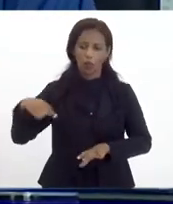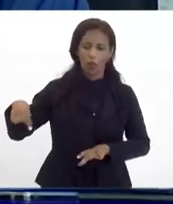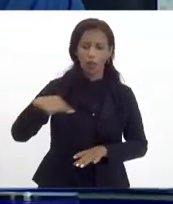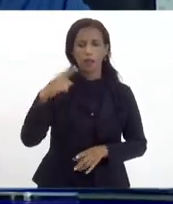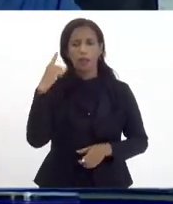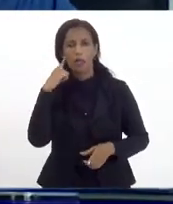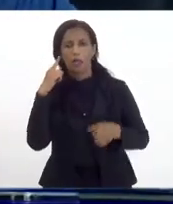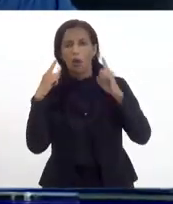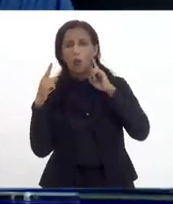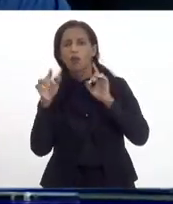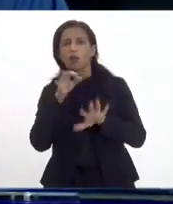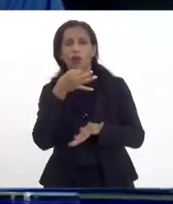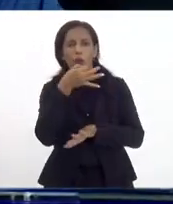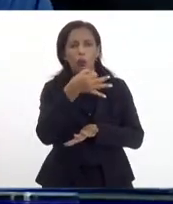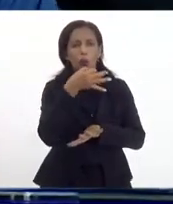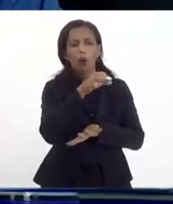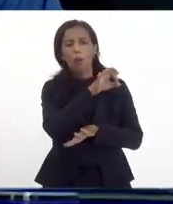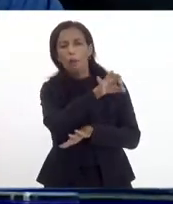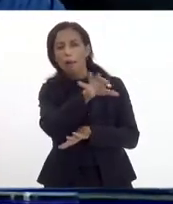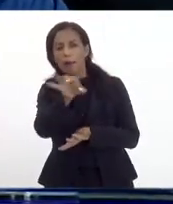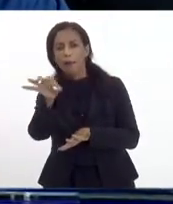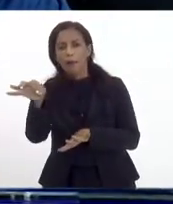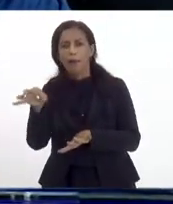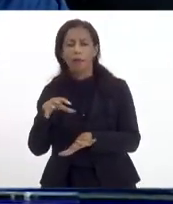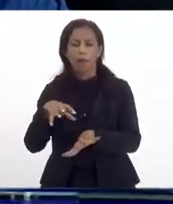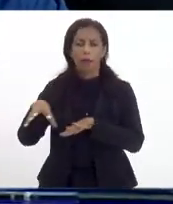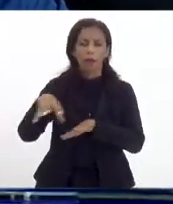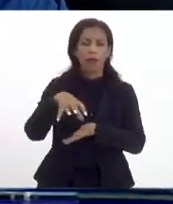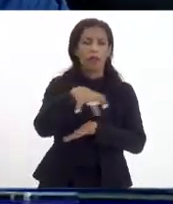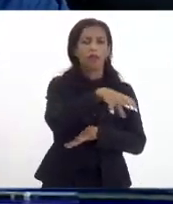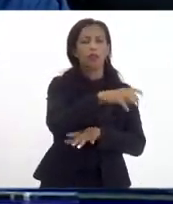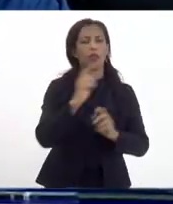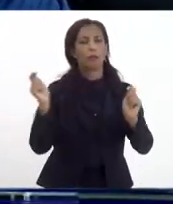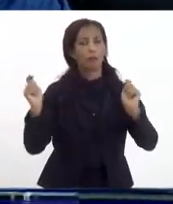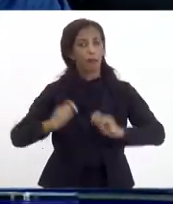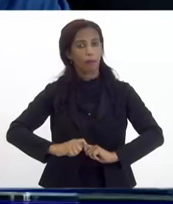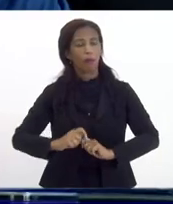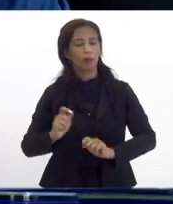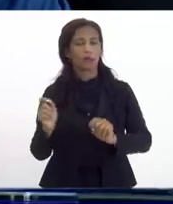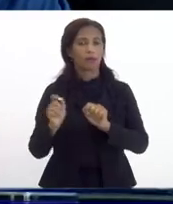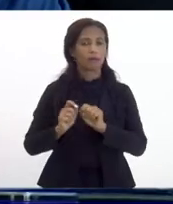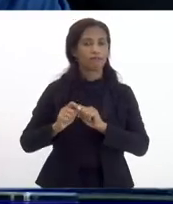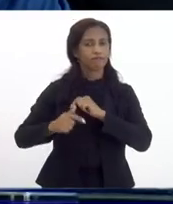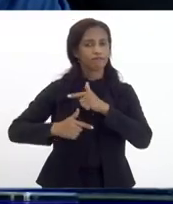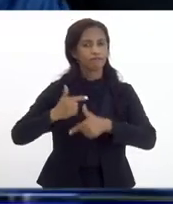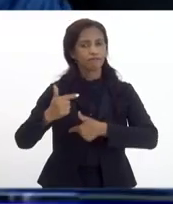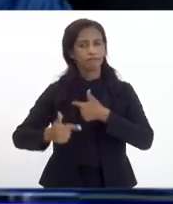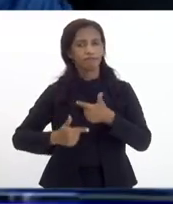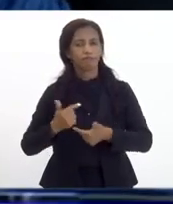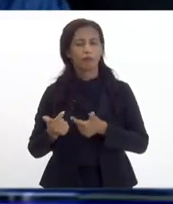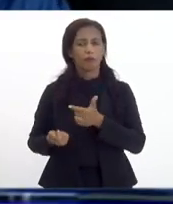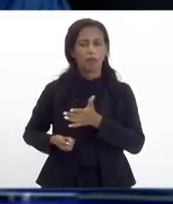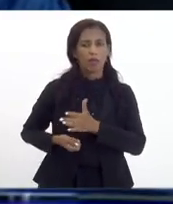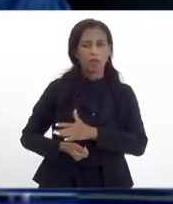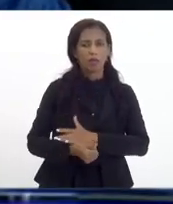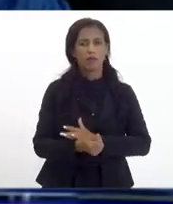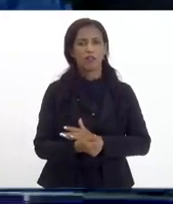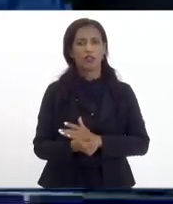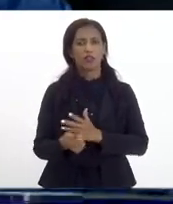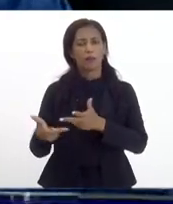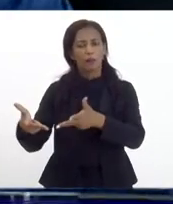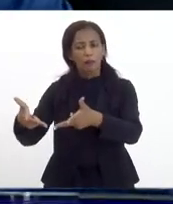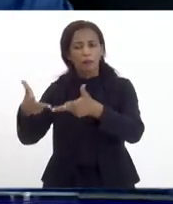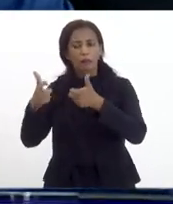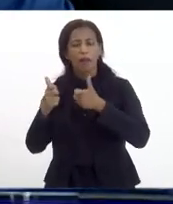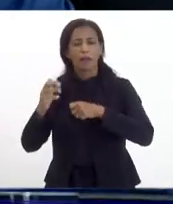os atores ouvindo as regiões para que a gente possa fazer com que a gente possa investir para atrair e